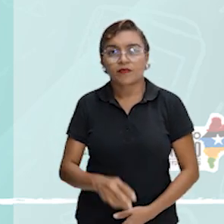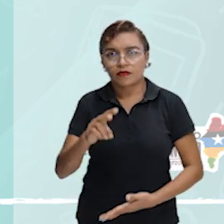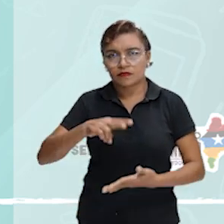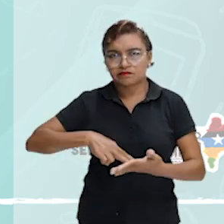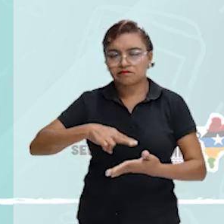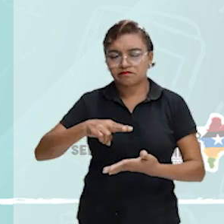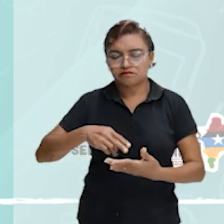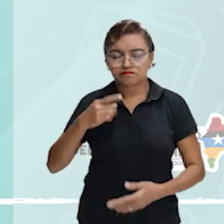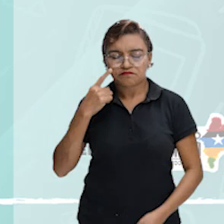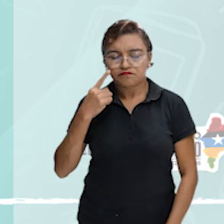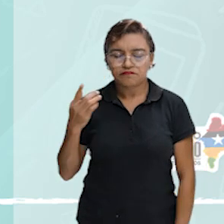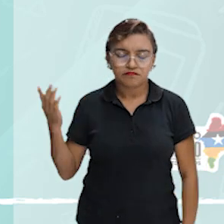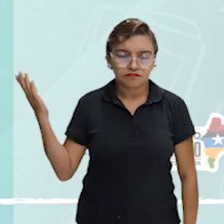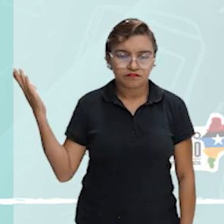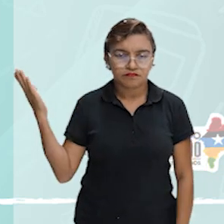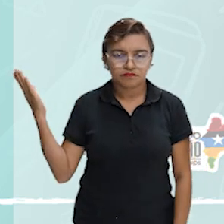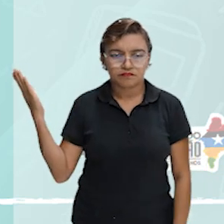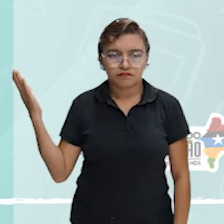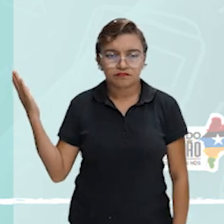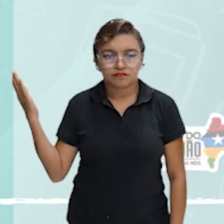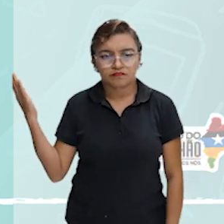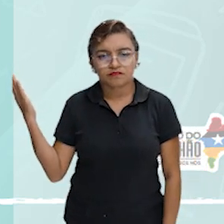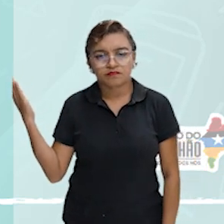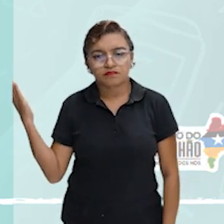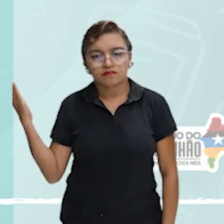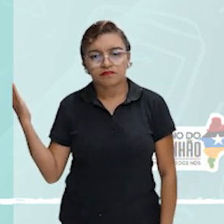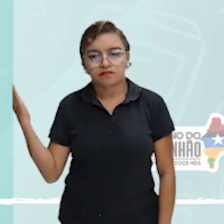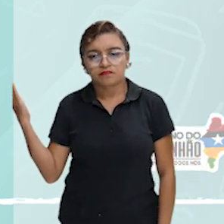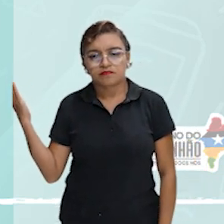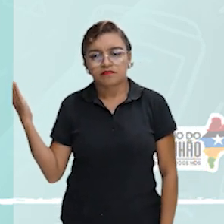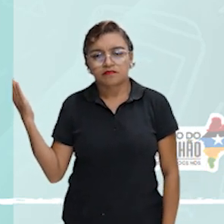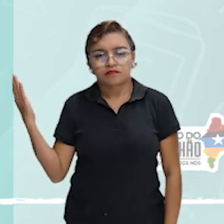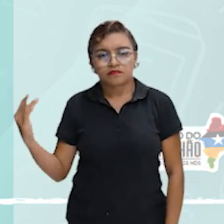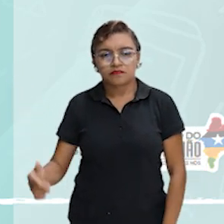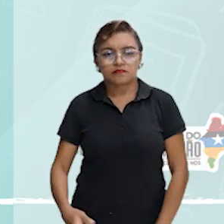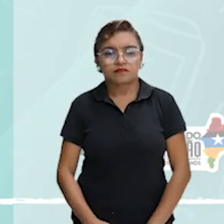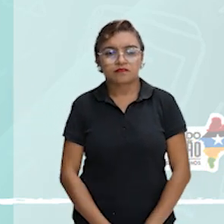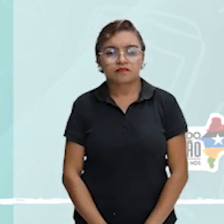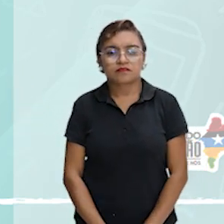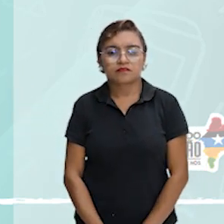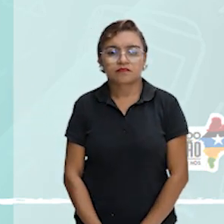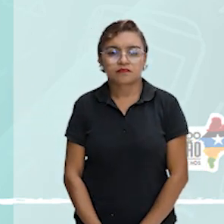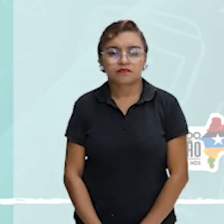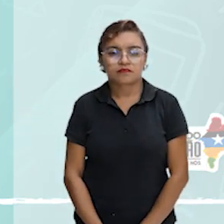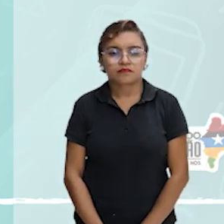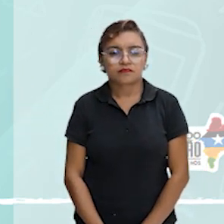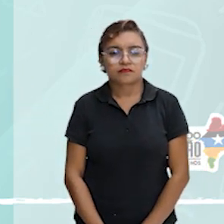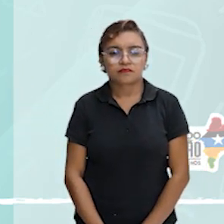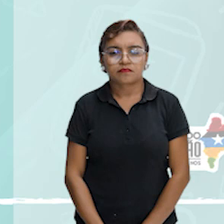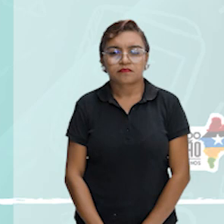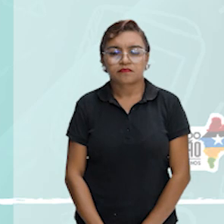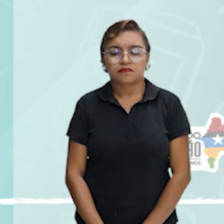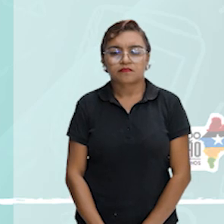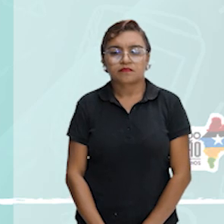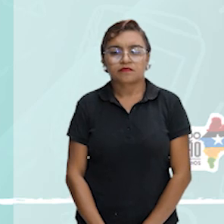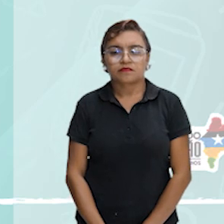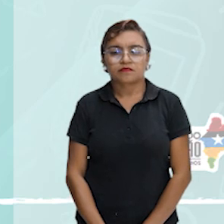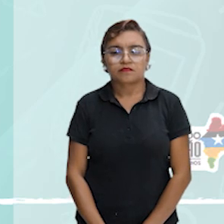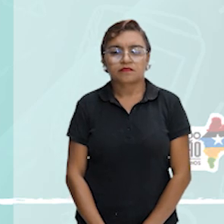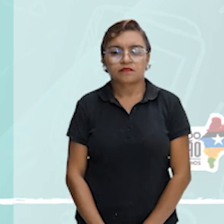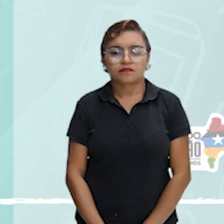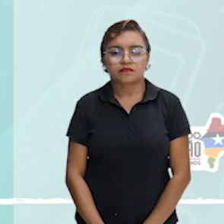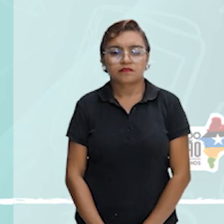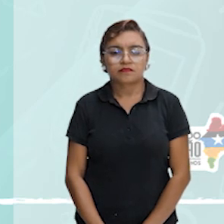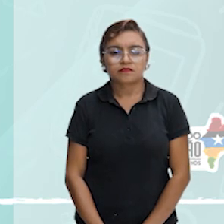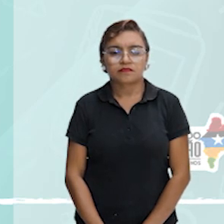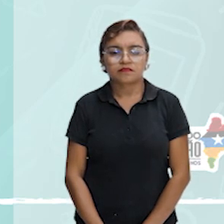enredo, fatos e suposições que traçam as origens da velha Harriet, até mesmo a possibilidade de nunca